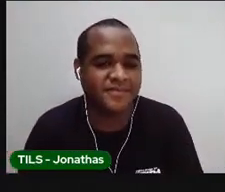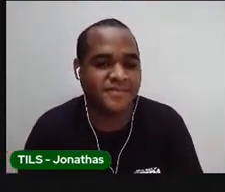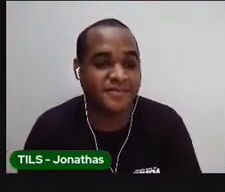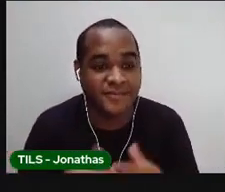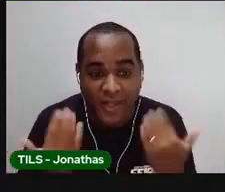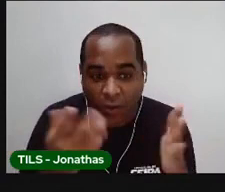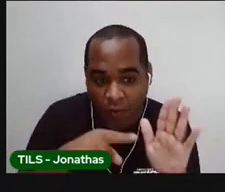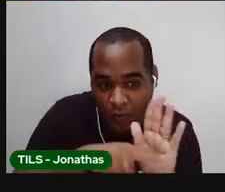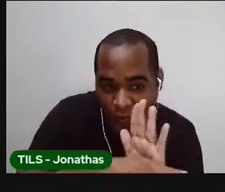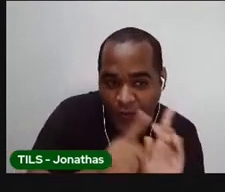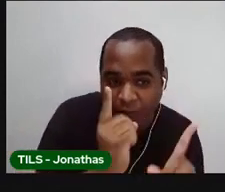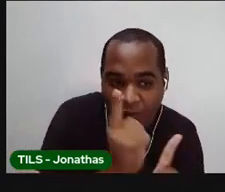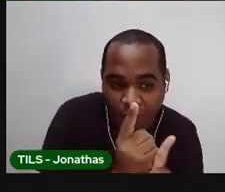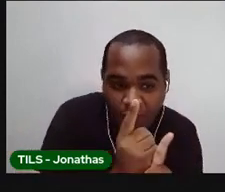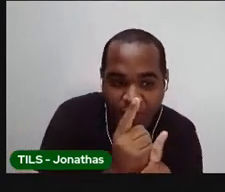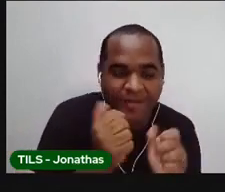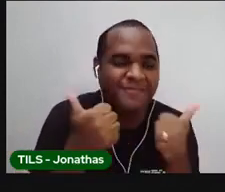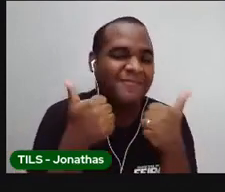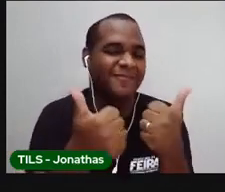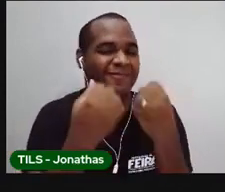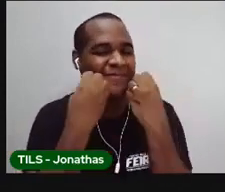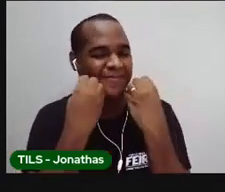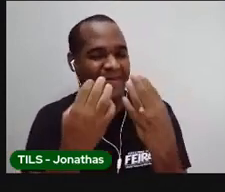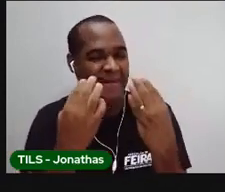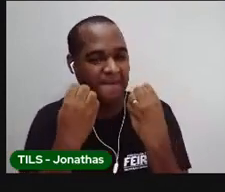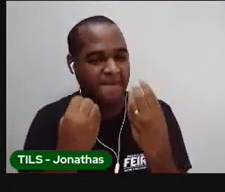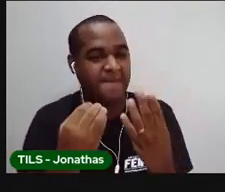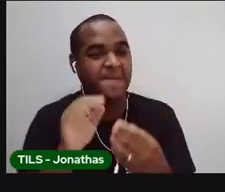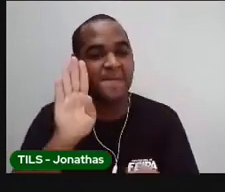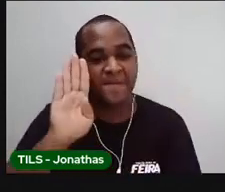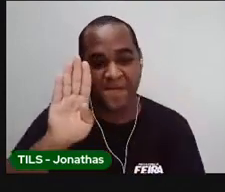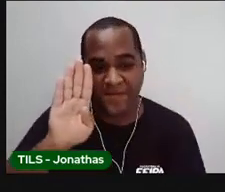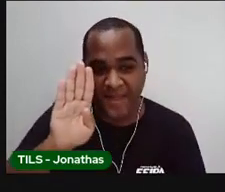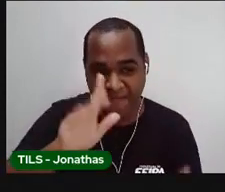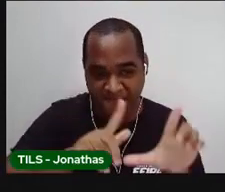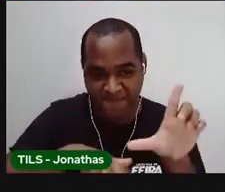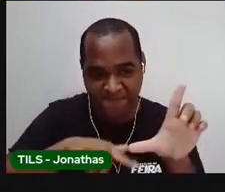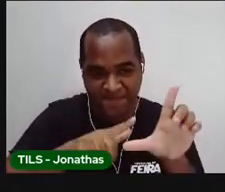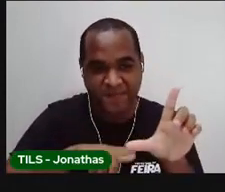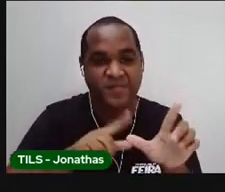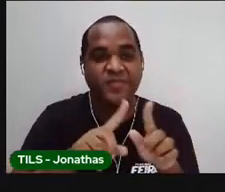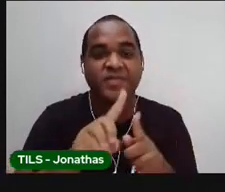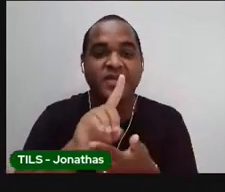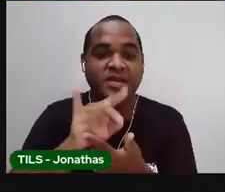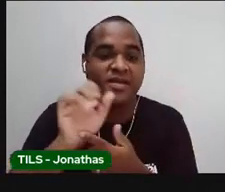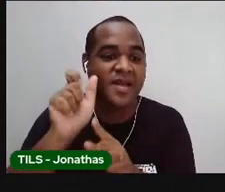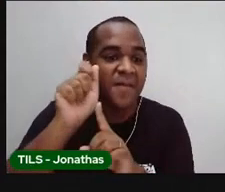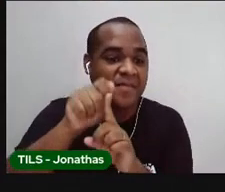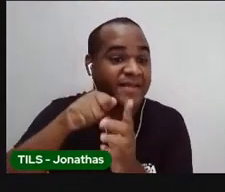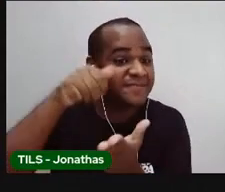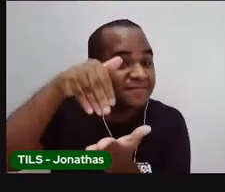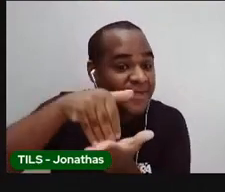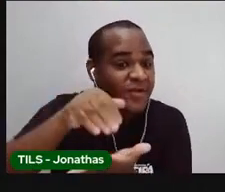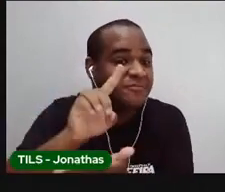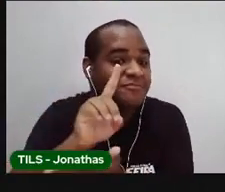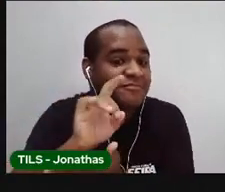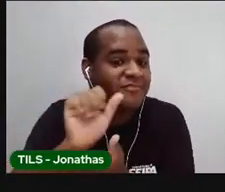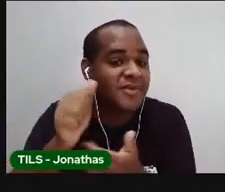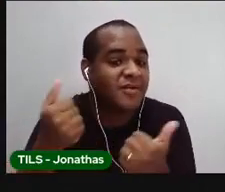Achou? Isso, muito bem. Letra B. Em que dia termina o mês de abril?